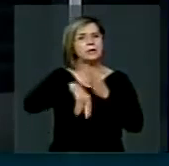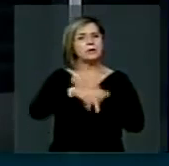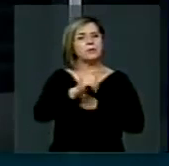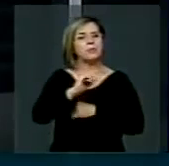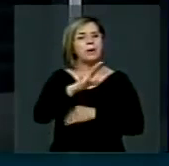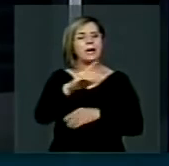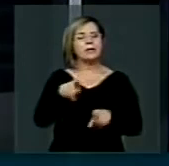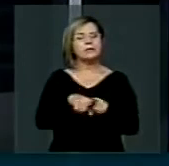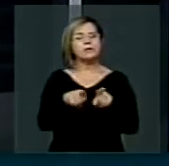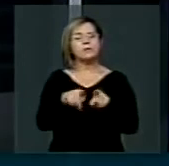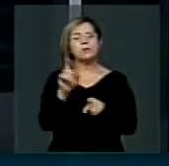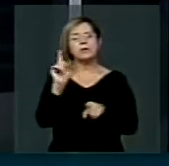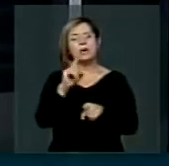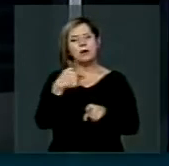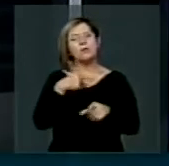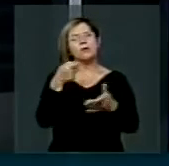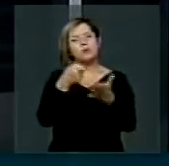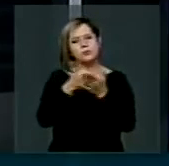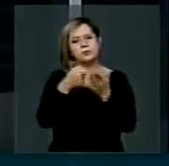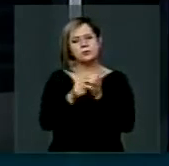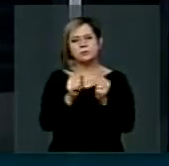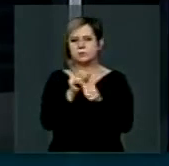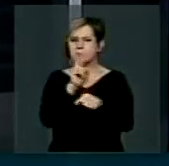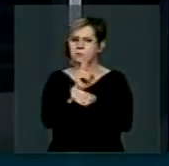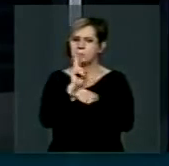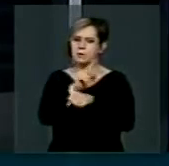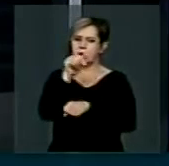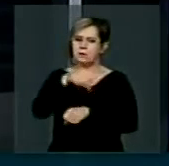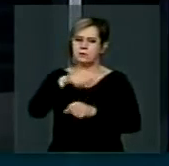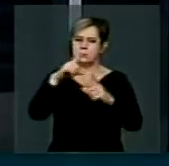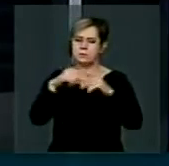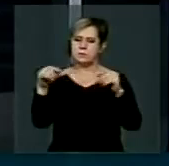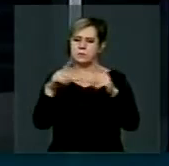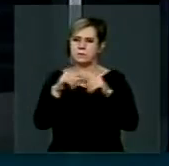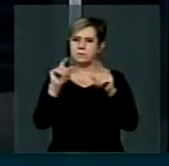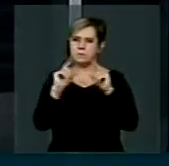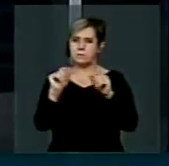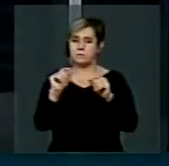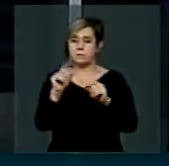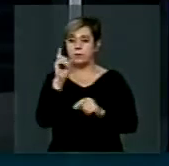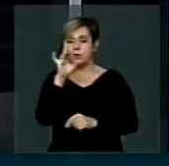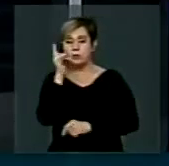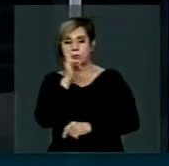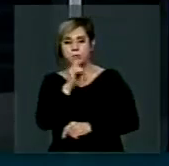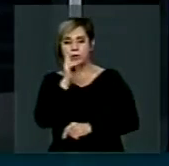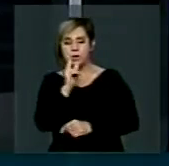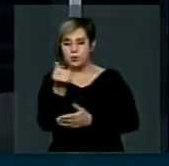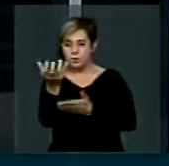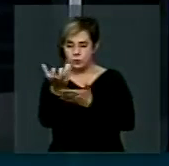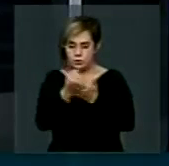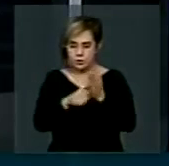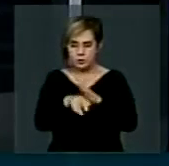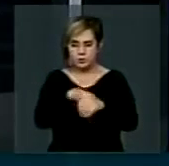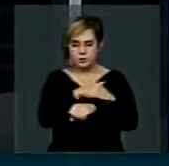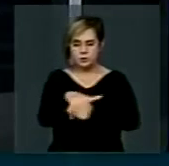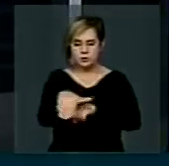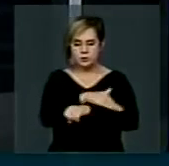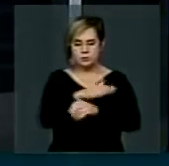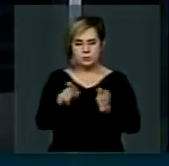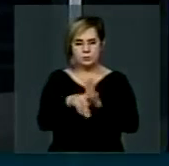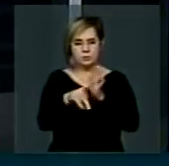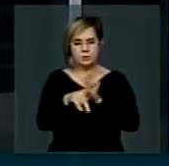uma outra defesa que eu faço aqui em Brasília, de que nós só vamos ter mais dinheiro para as estradas dos